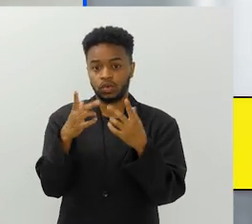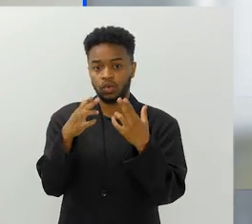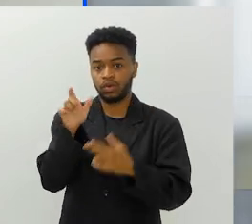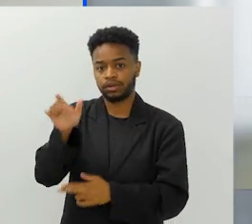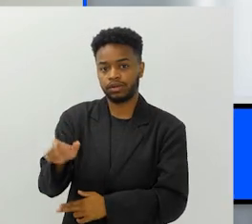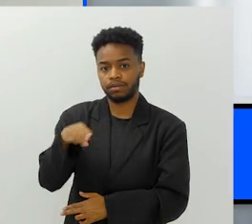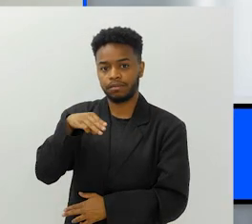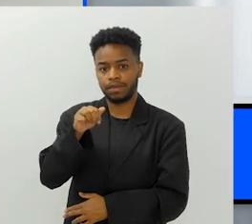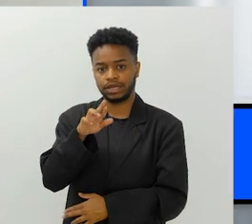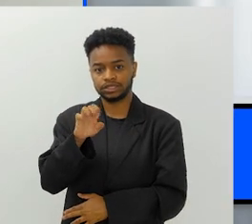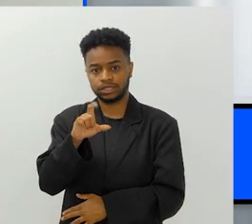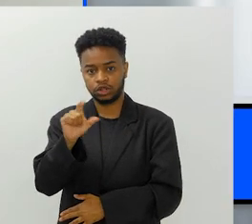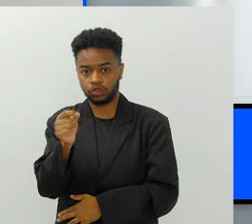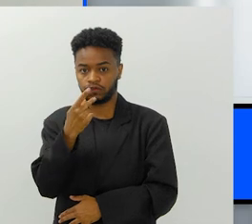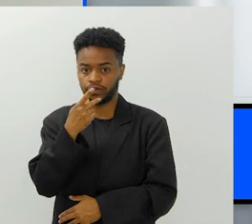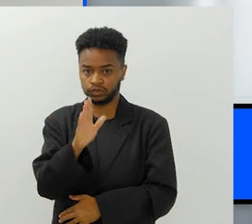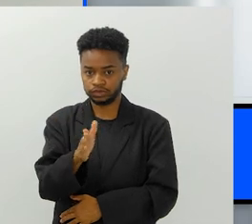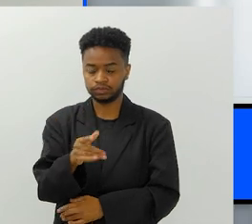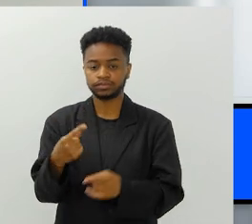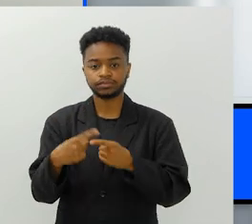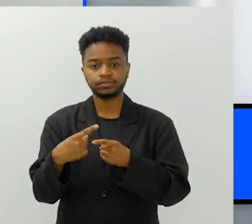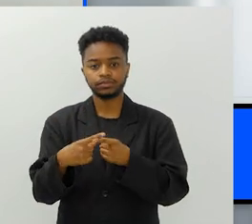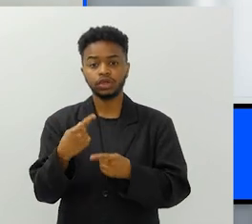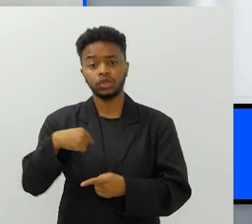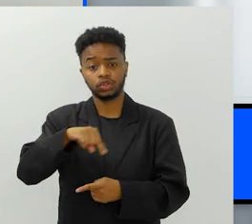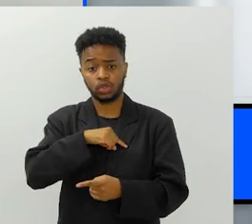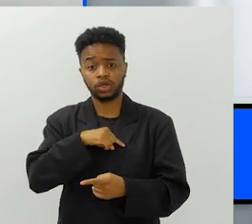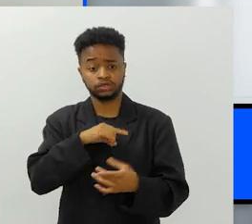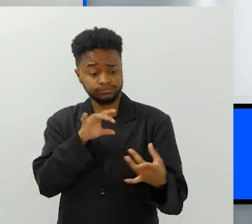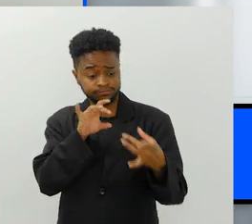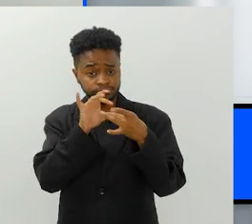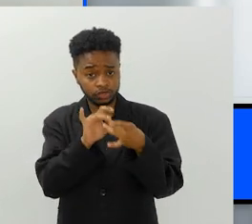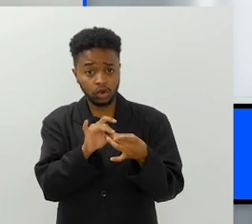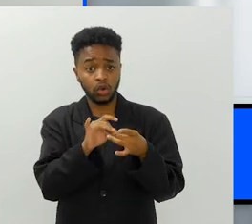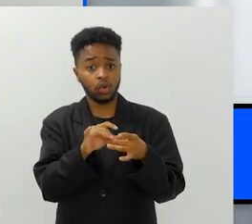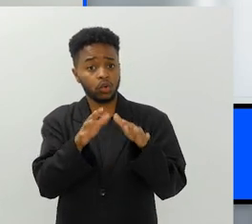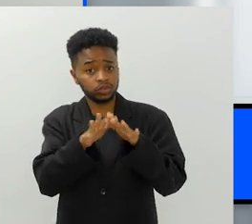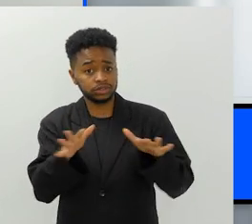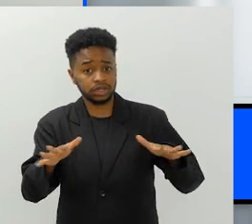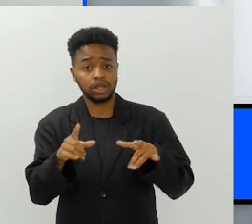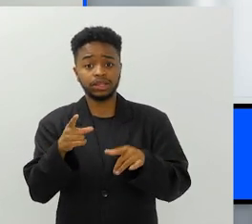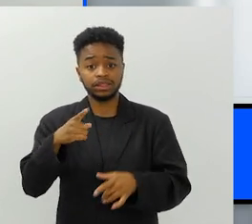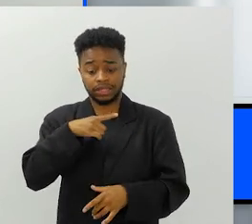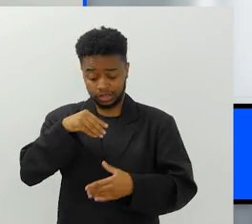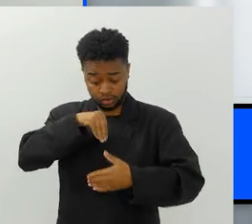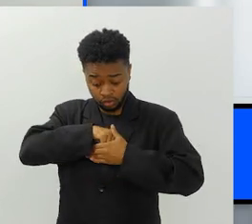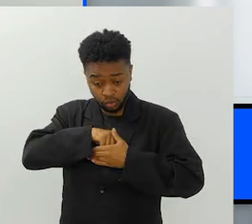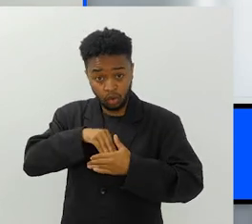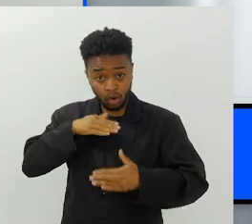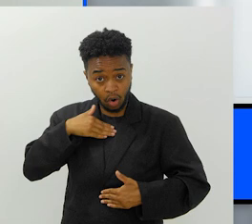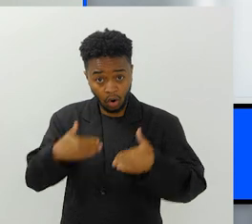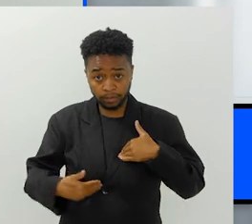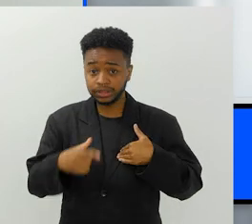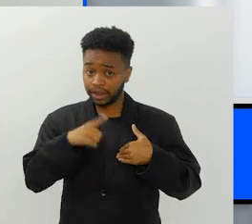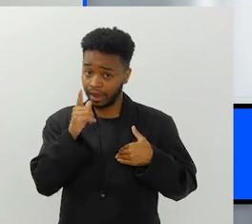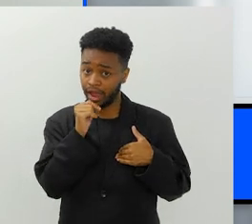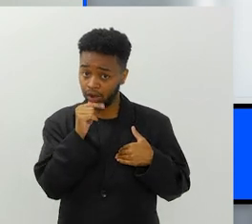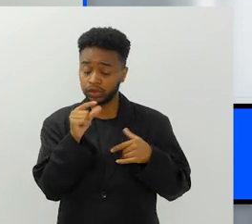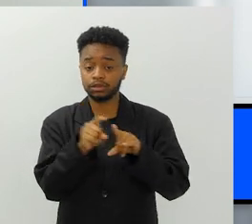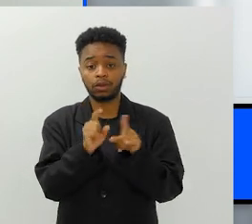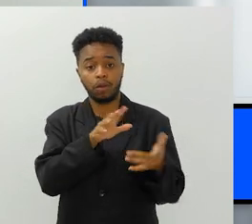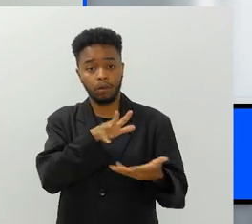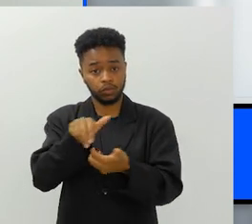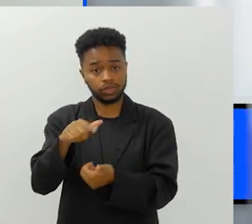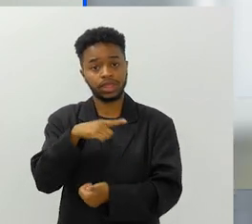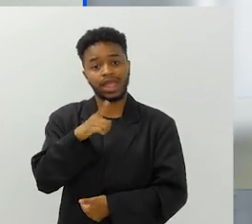o Marcelo acabou de exemplificar, que nós somos oceano, nós somos feitos de água, o planeta é feito de água, a